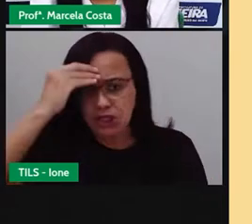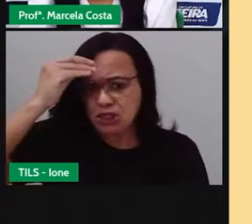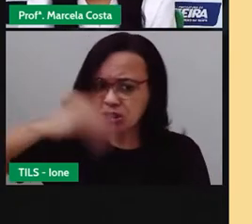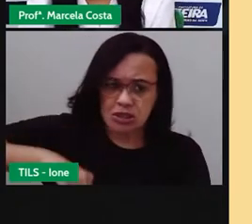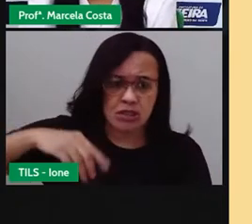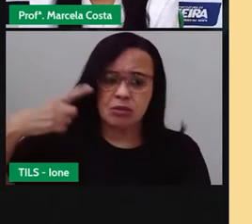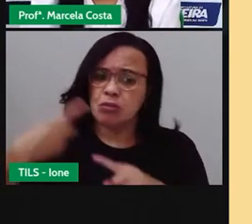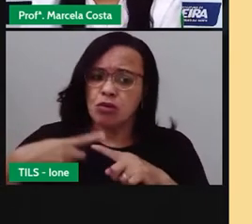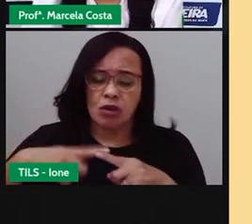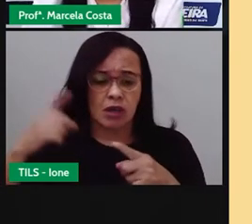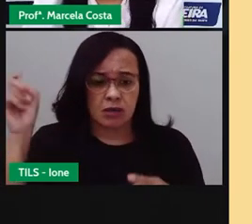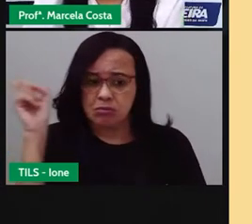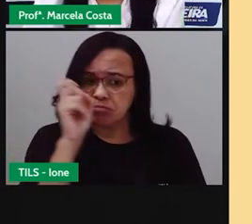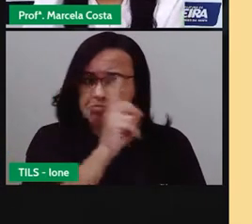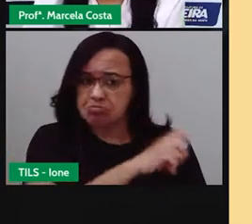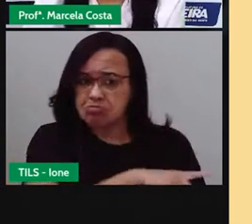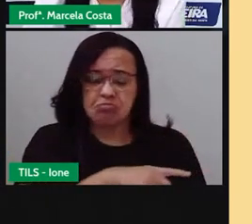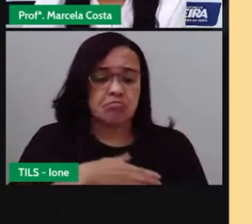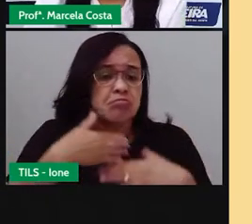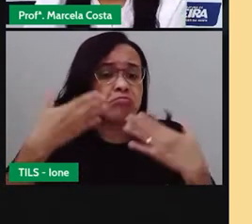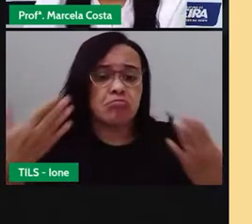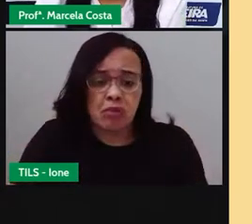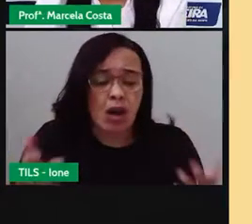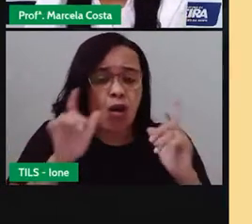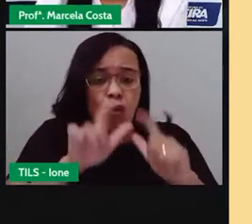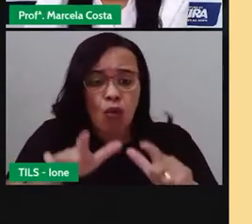dificuldade para estacionar o veículo.